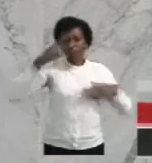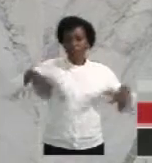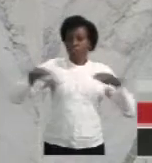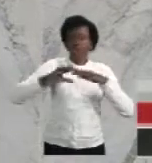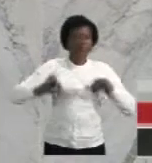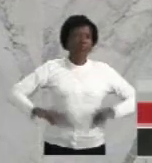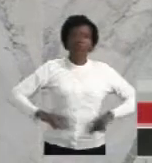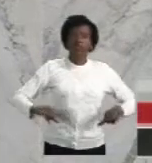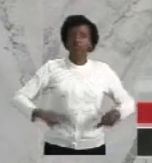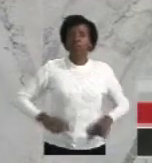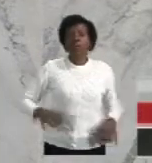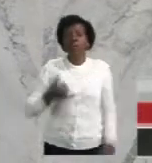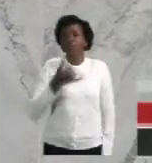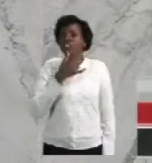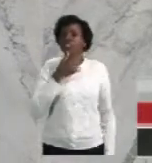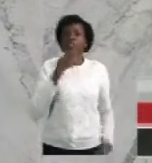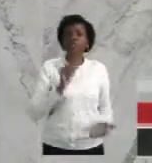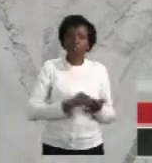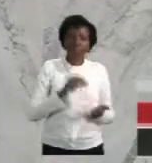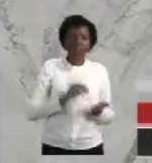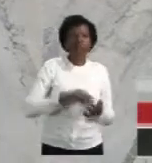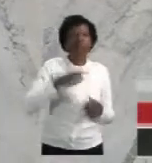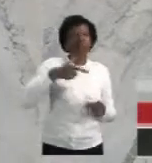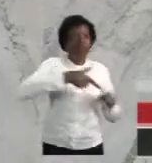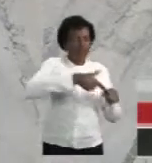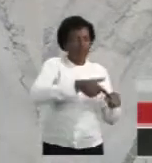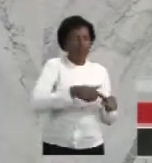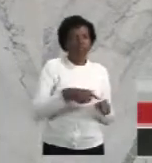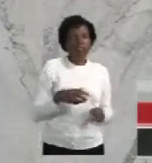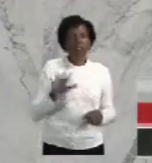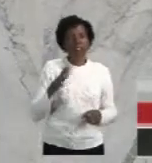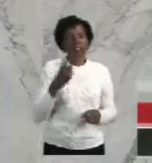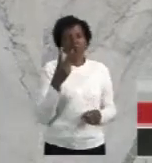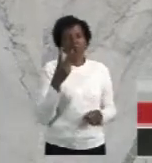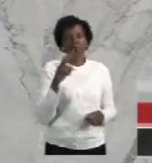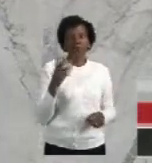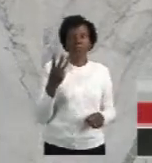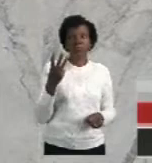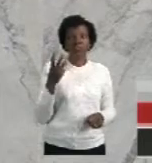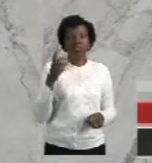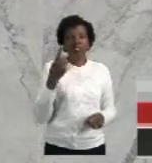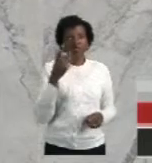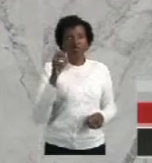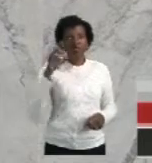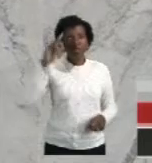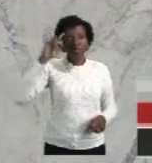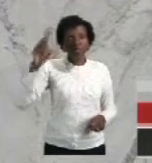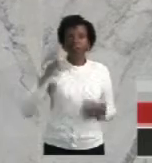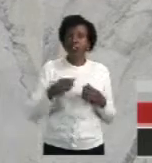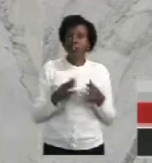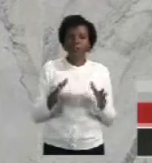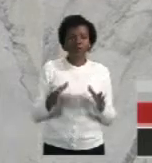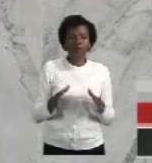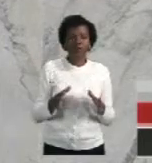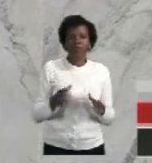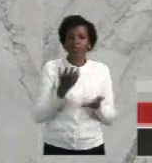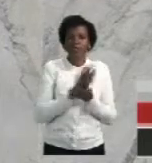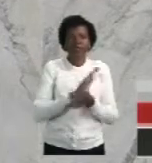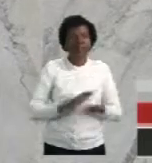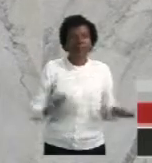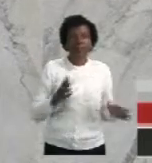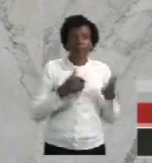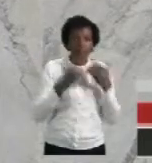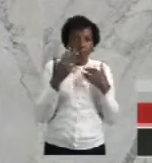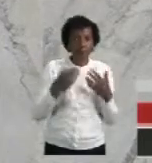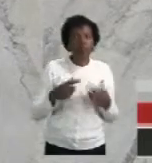infelizmente, vai faltar gasolina, logo daqui uns dois, três, dez dias, começará a haver um racionamento de alimentos, o que